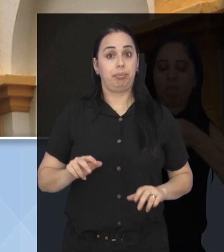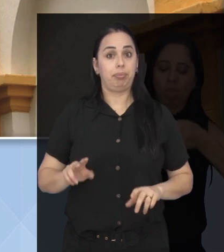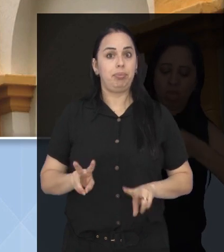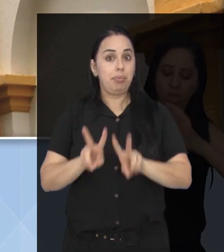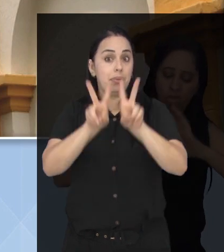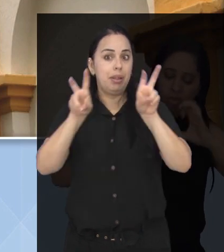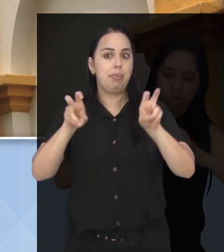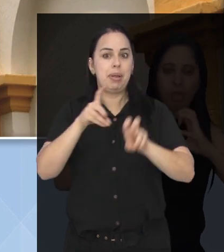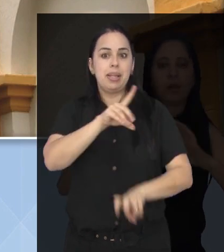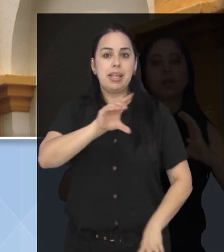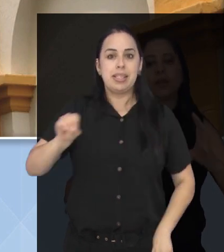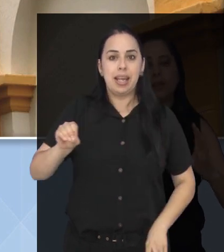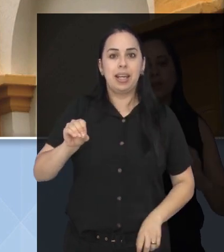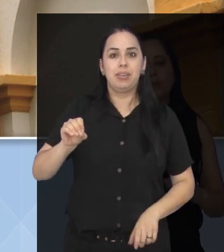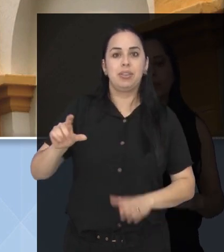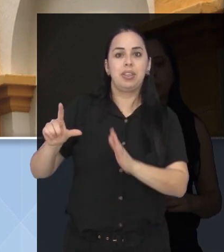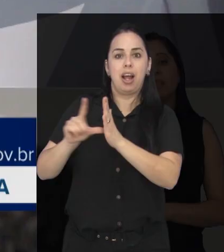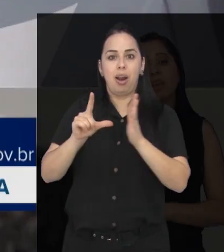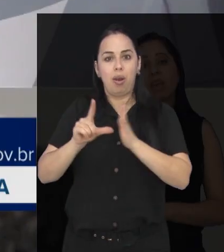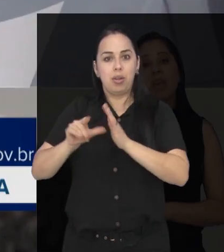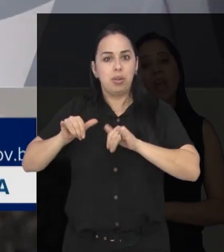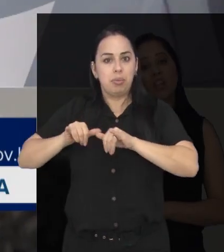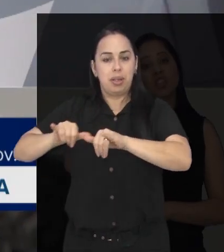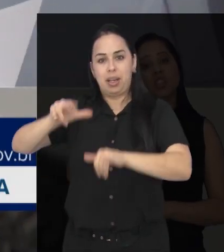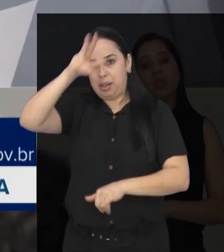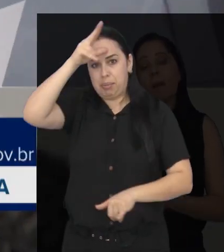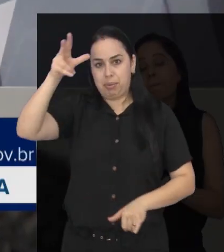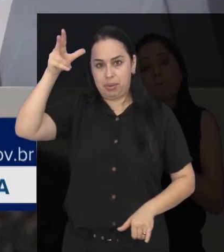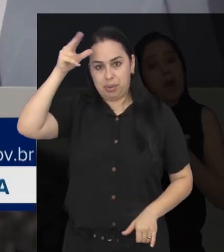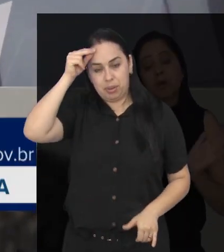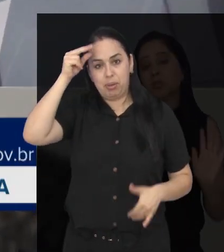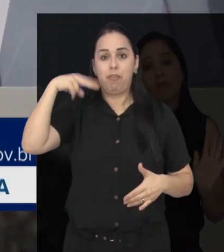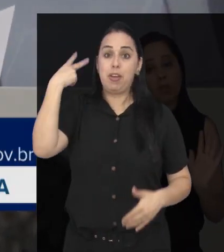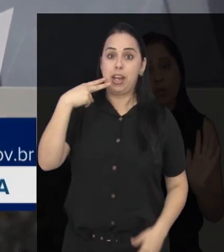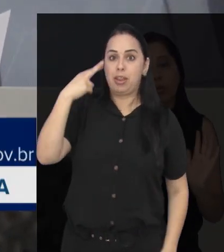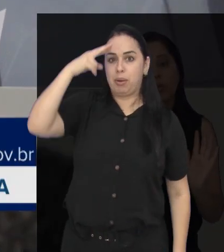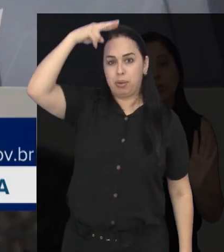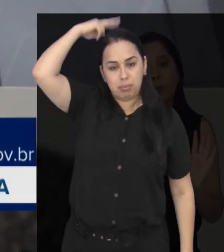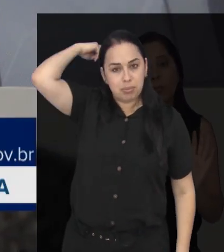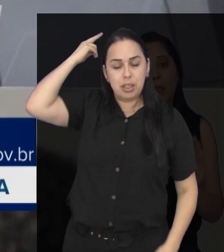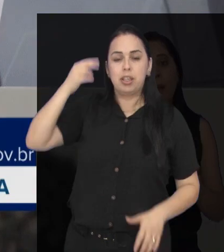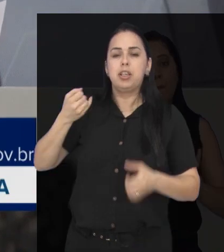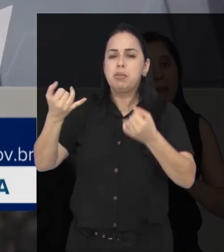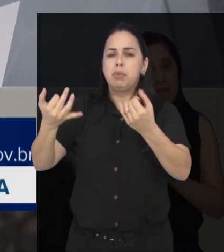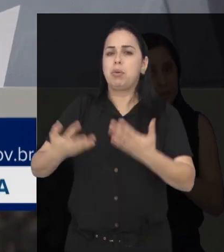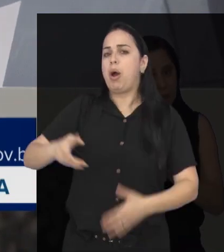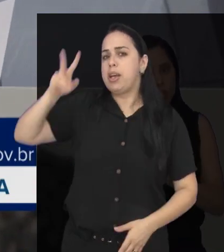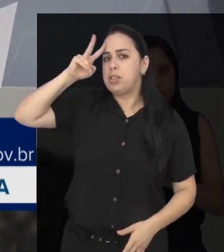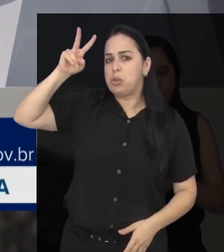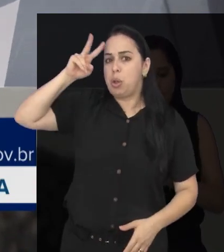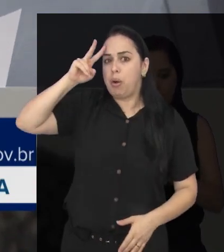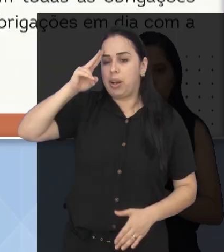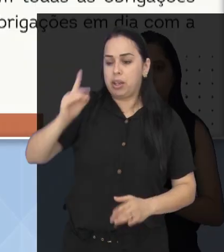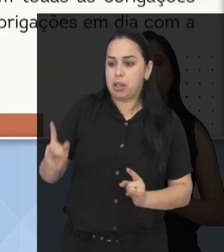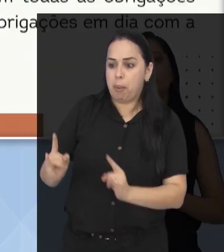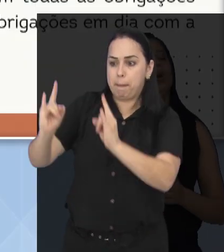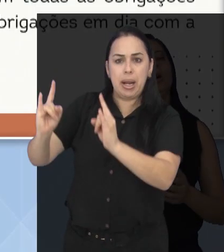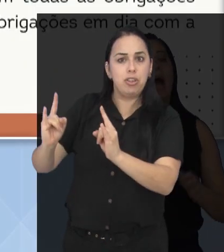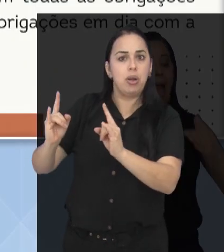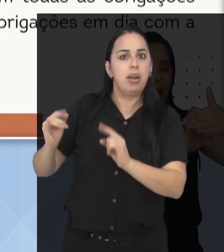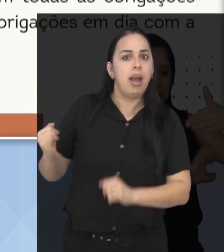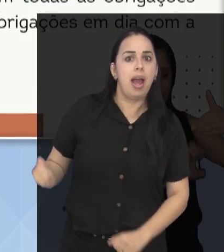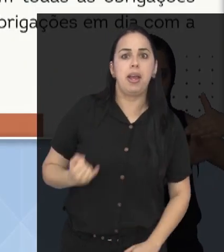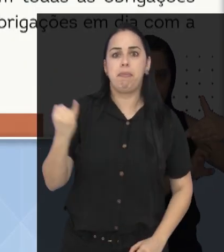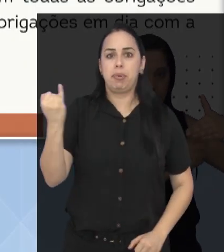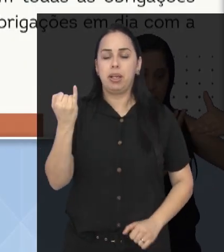Comentando sobre os 100 anos do mercado municipal, o vereador Robertinho da Padaria abordou a história e a importância do prédio e como